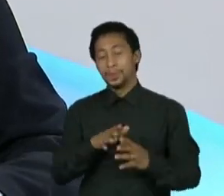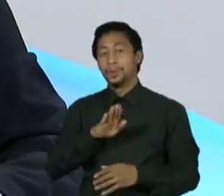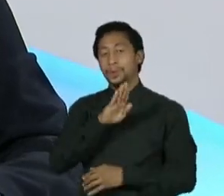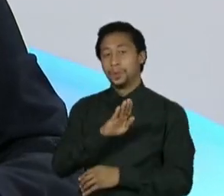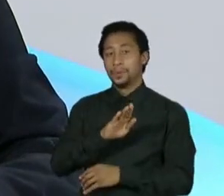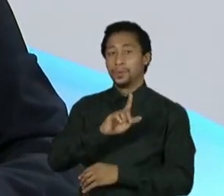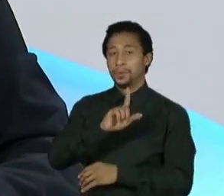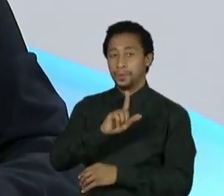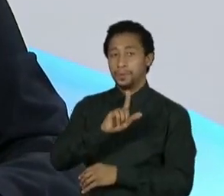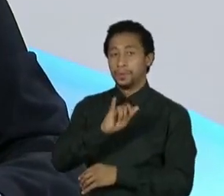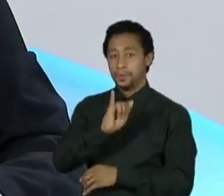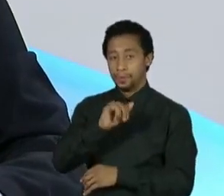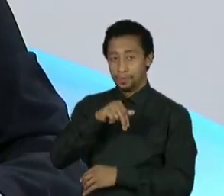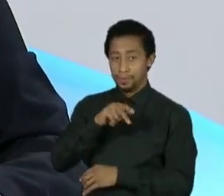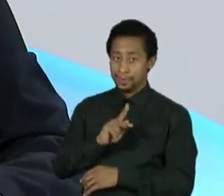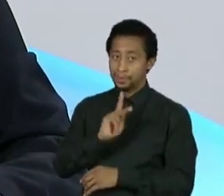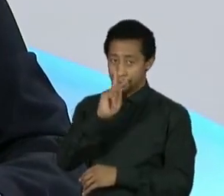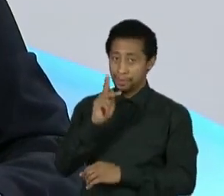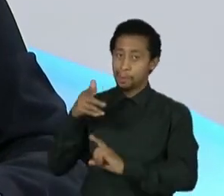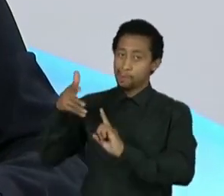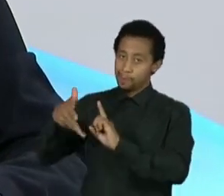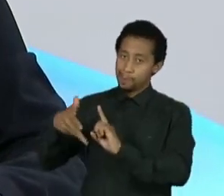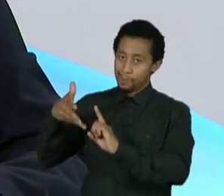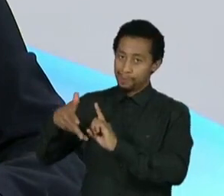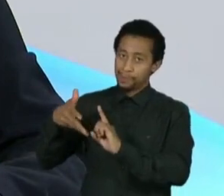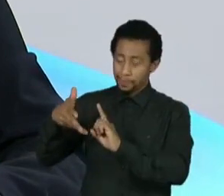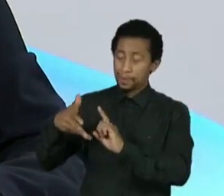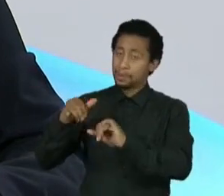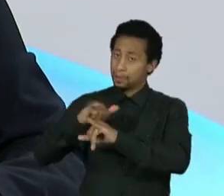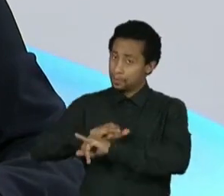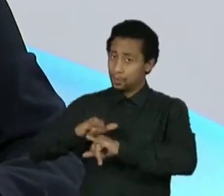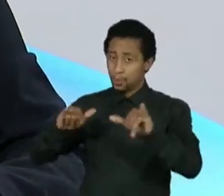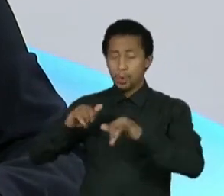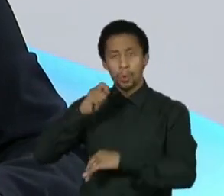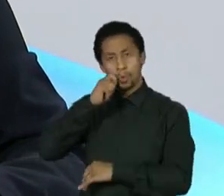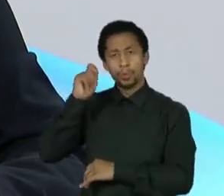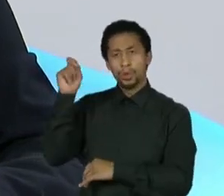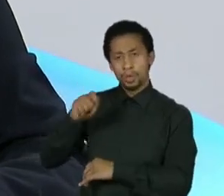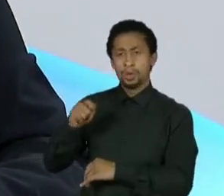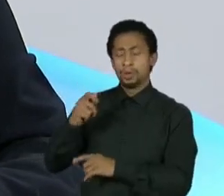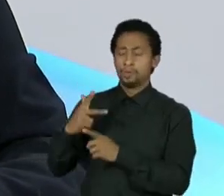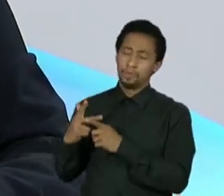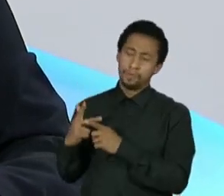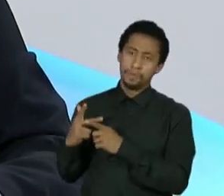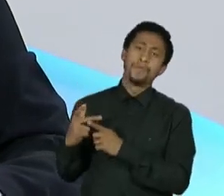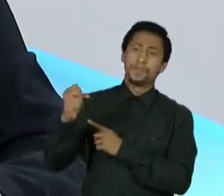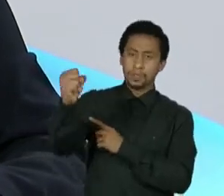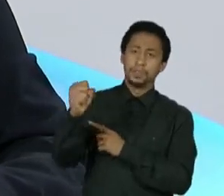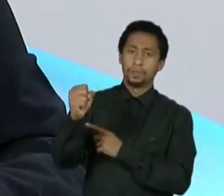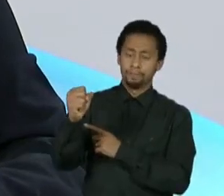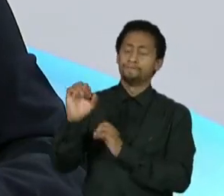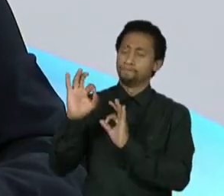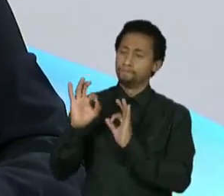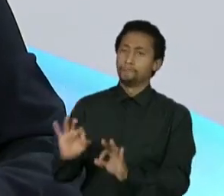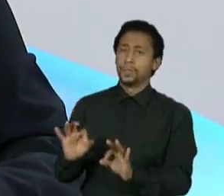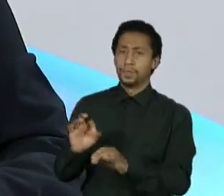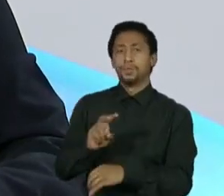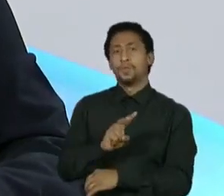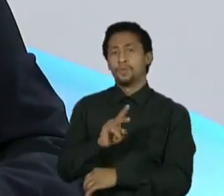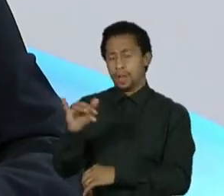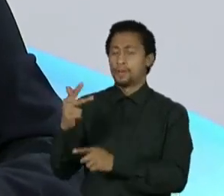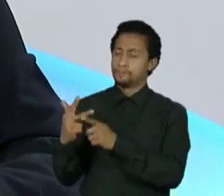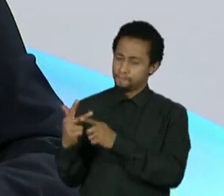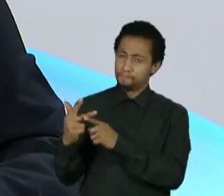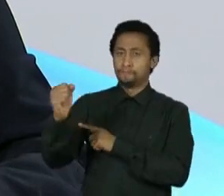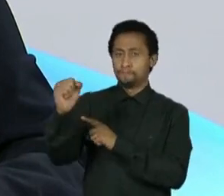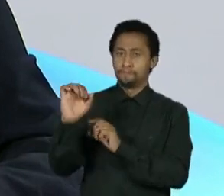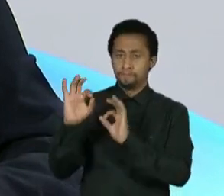a sua visita, que a Ucrânia vai prevalecer, a Ucrânia vai vencer e a